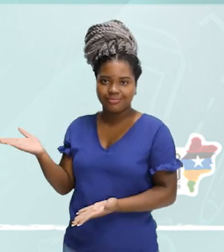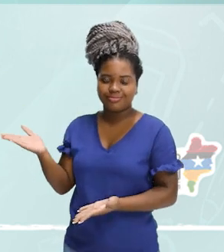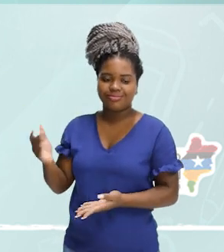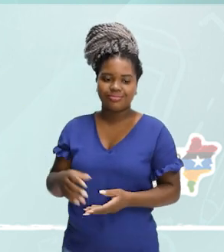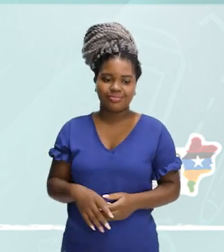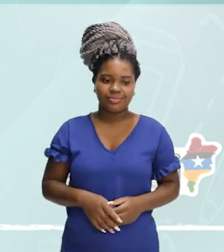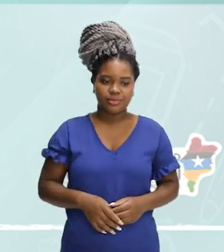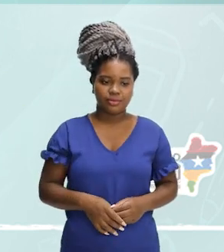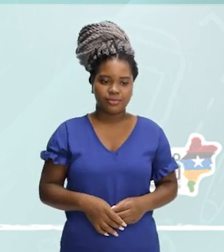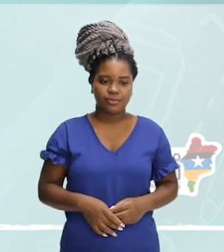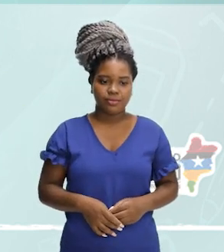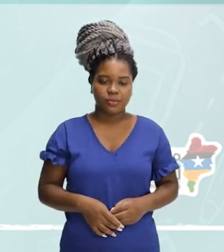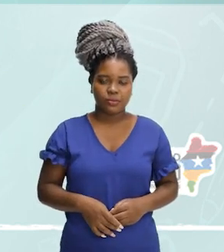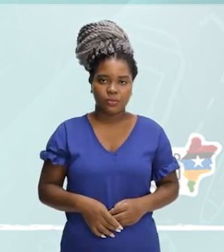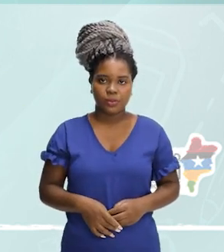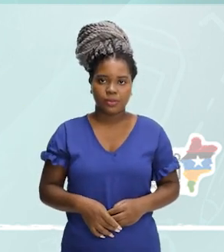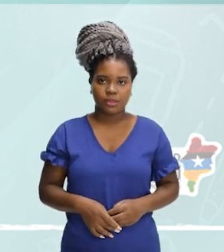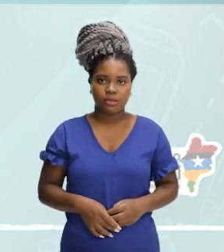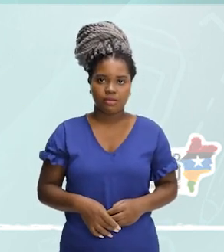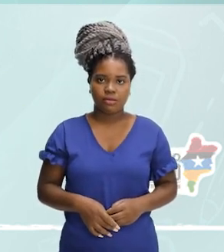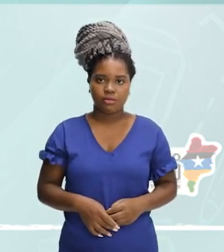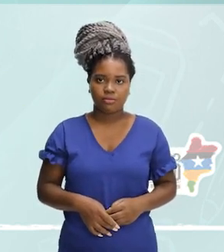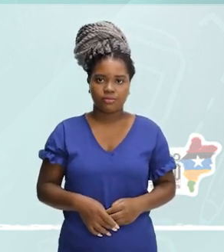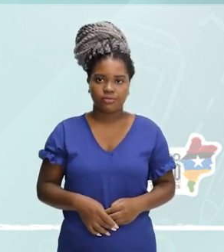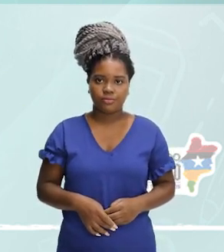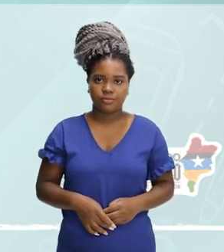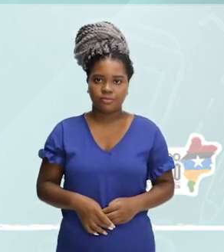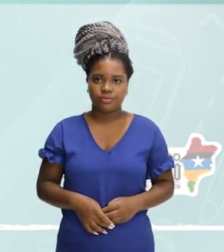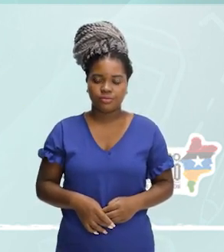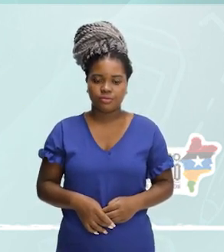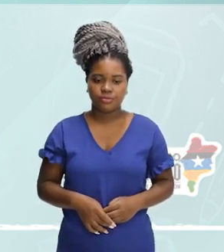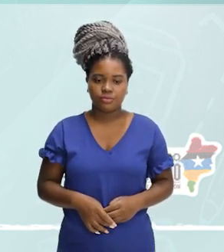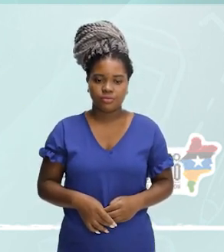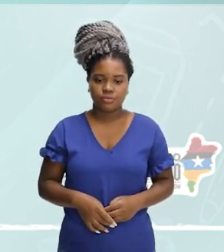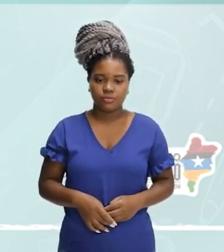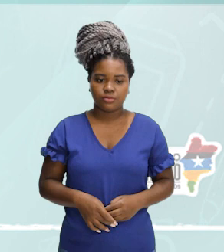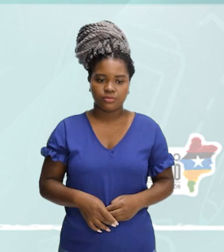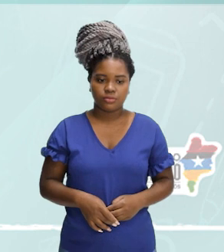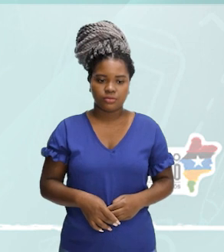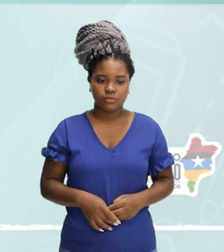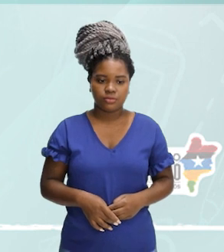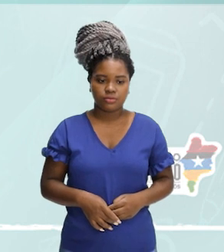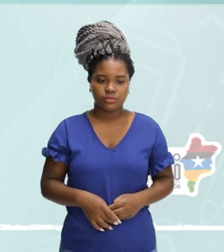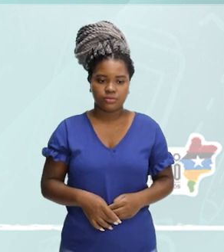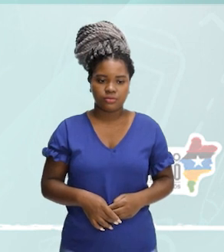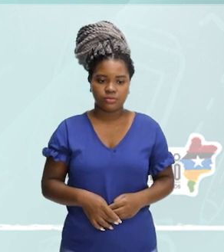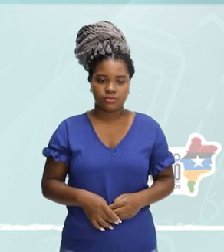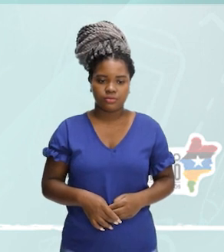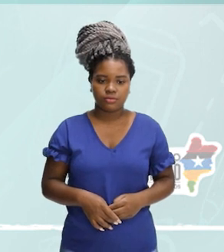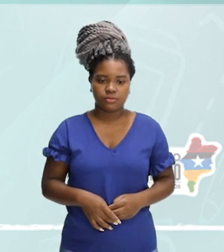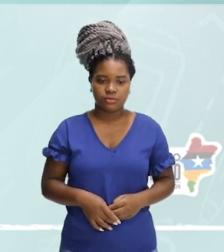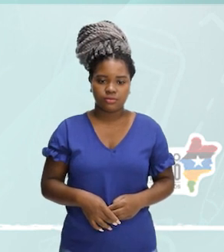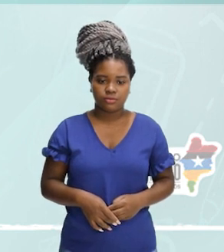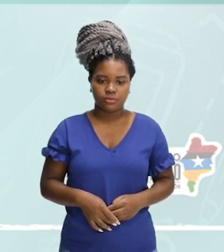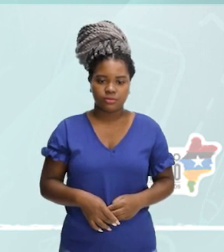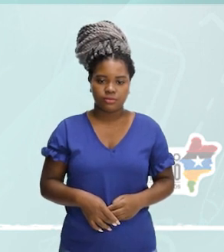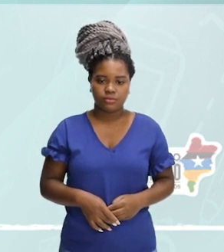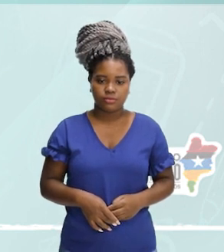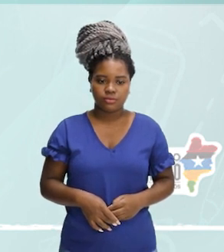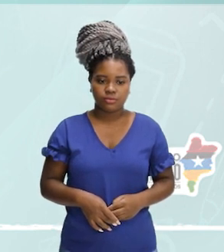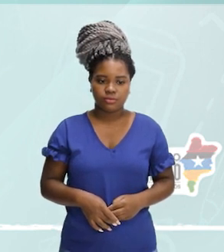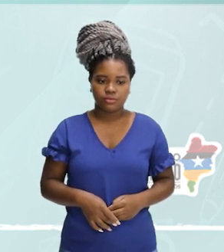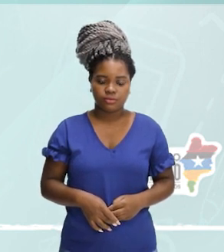também são conhecidas como mala, pronúncia portimentou, uma palavra francesa que significa mala ou